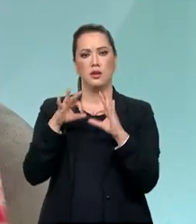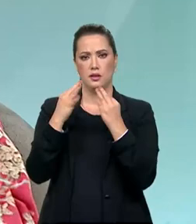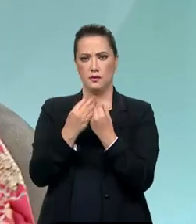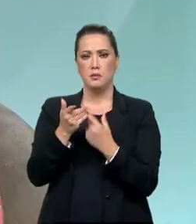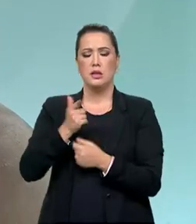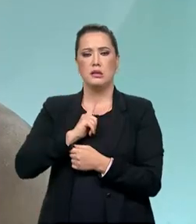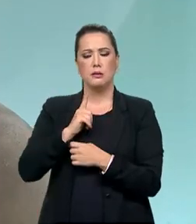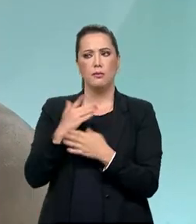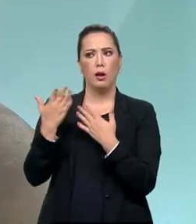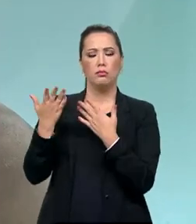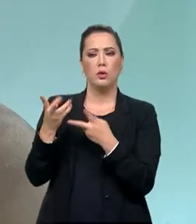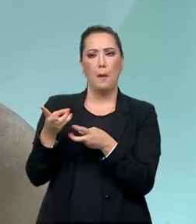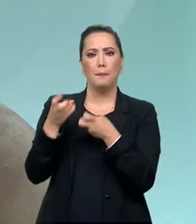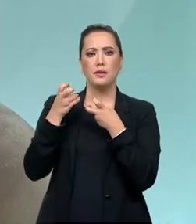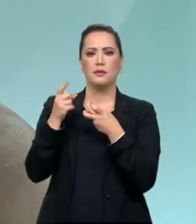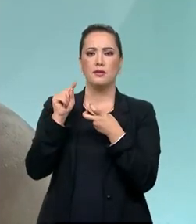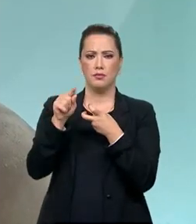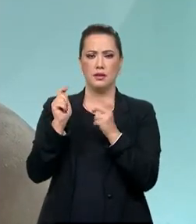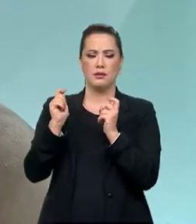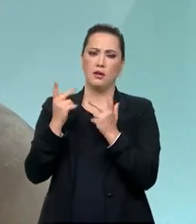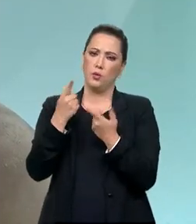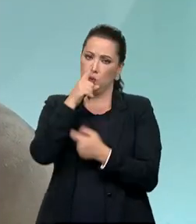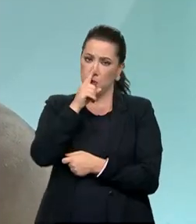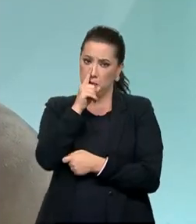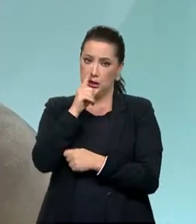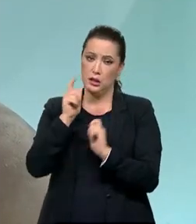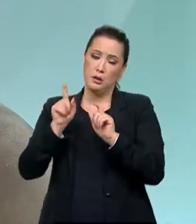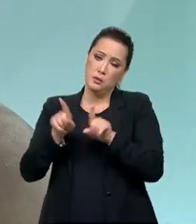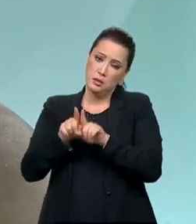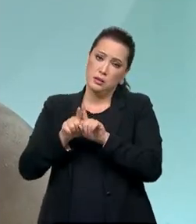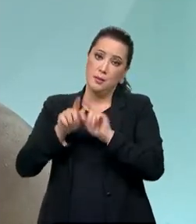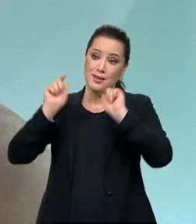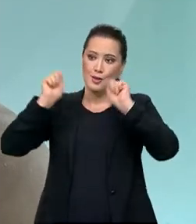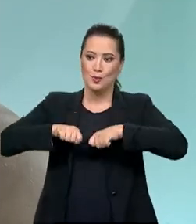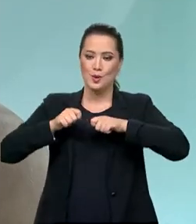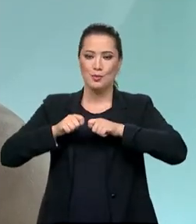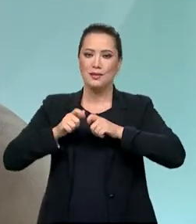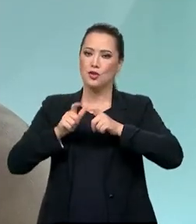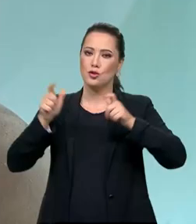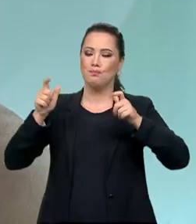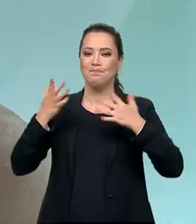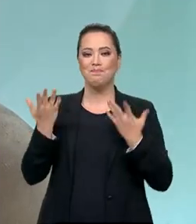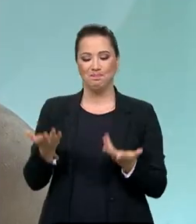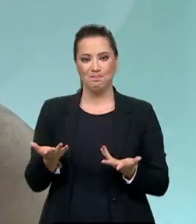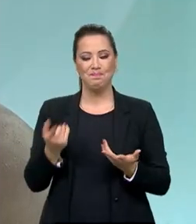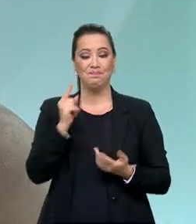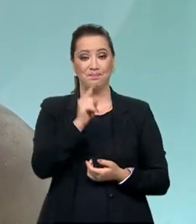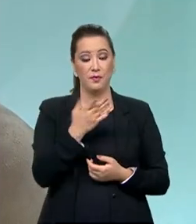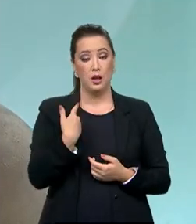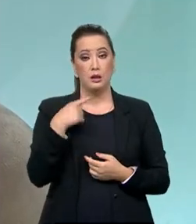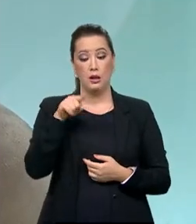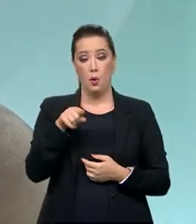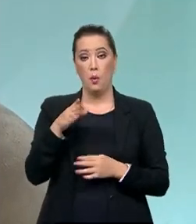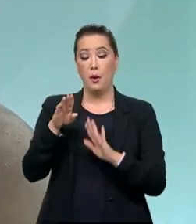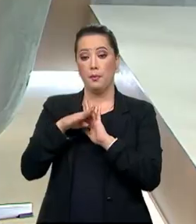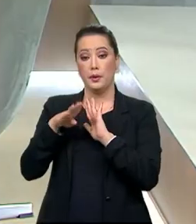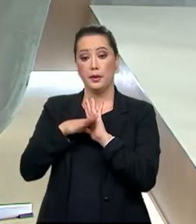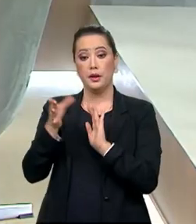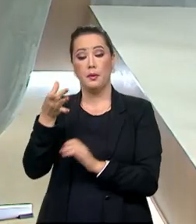perigos e das potencialidades, não? E esse programa, durante a pandemia, como é um programa presencial,